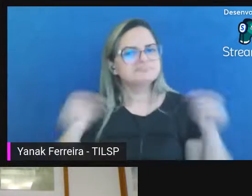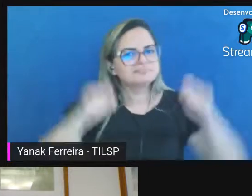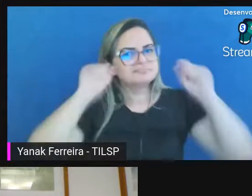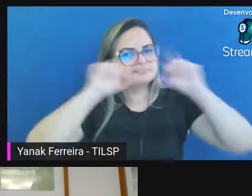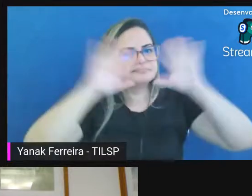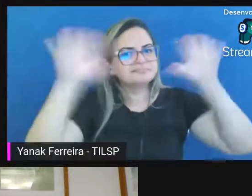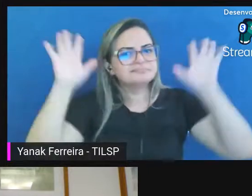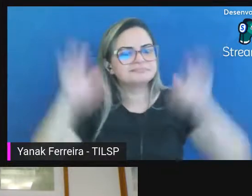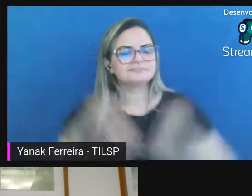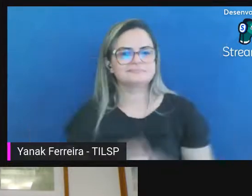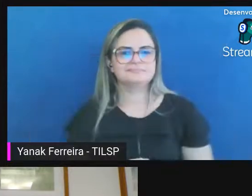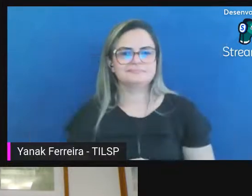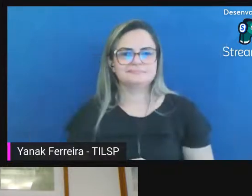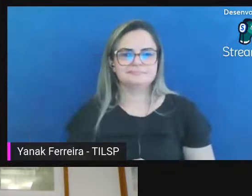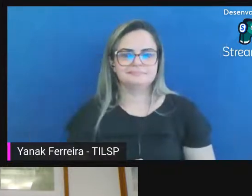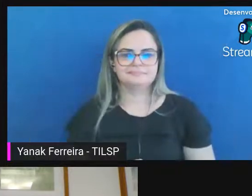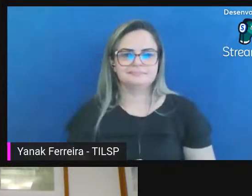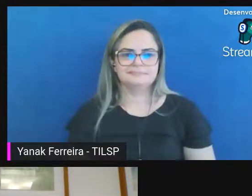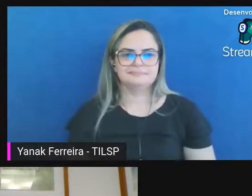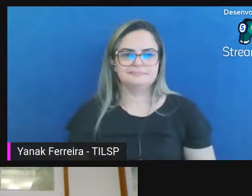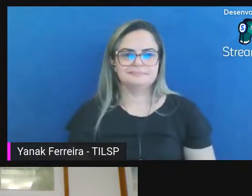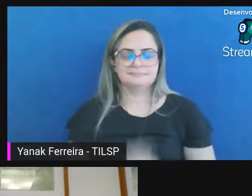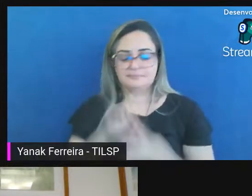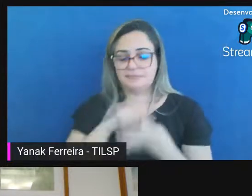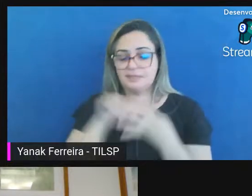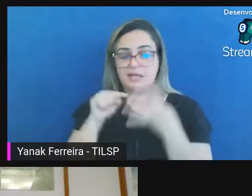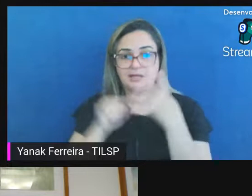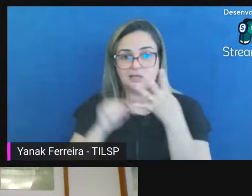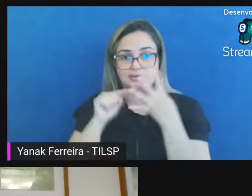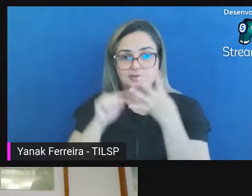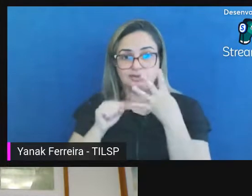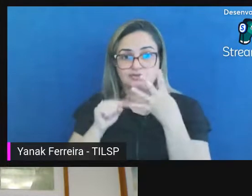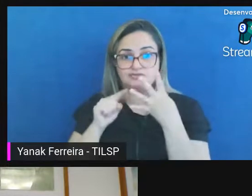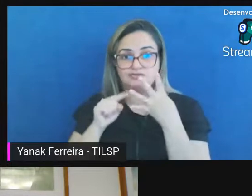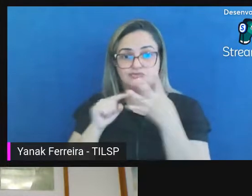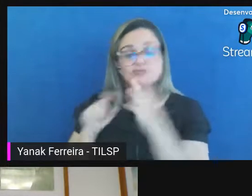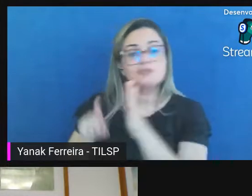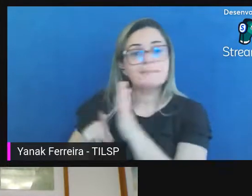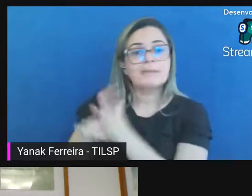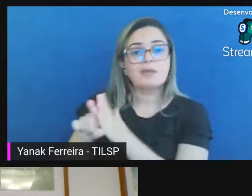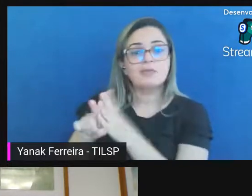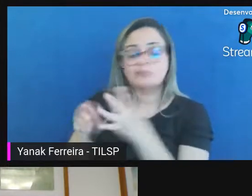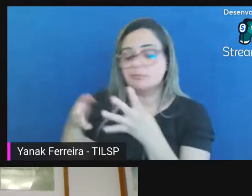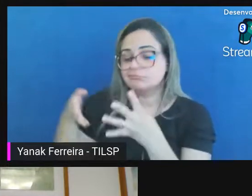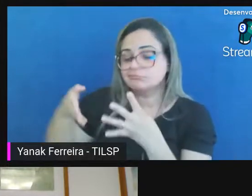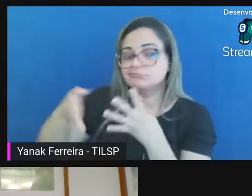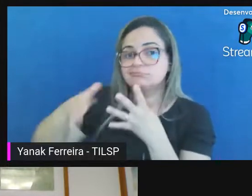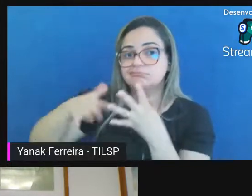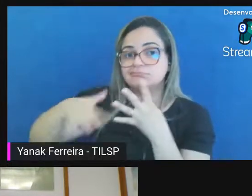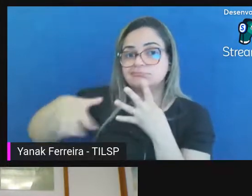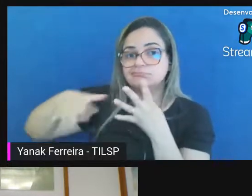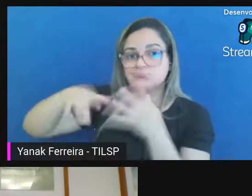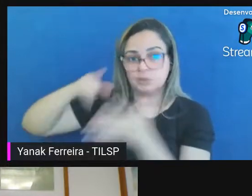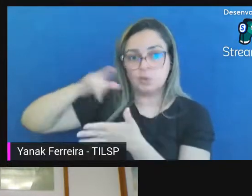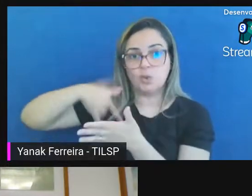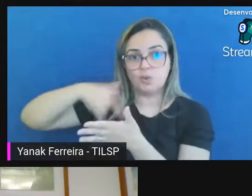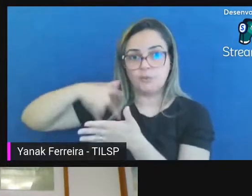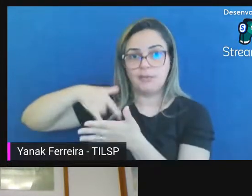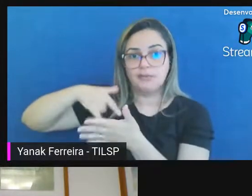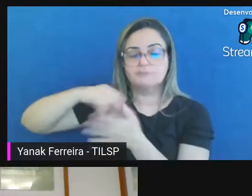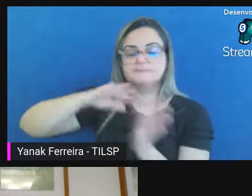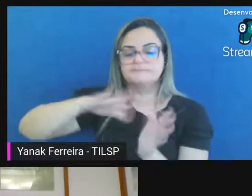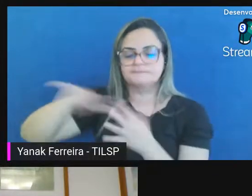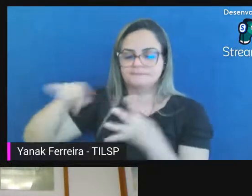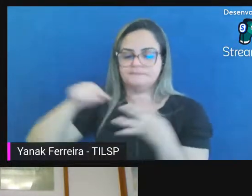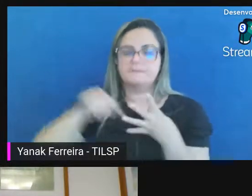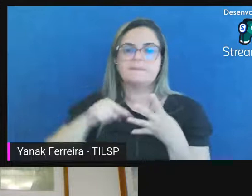e as outras duas perguntas agora a gente se concentra mais na questão do documento o Rafael